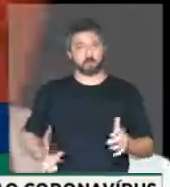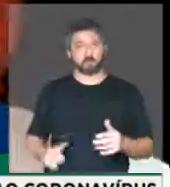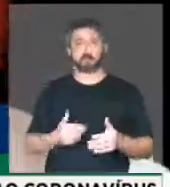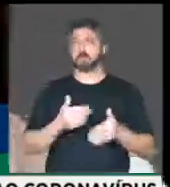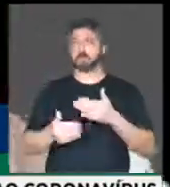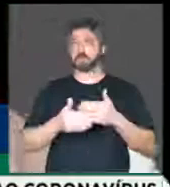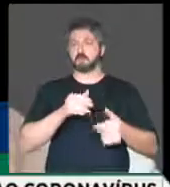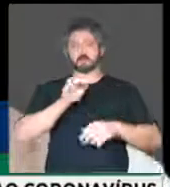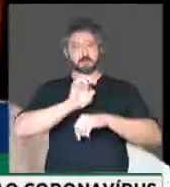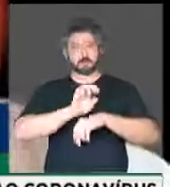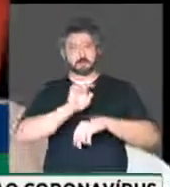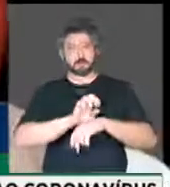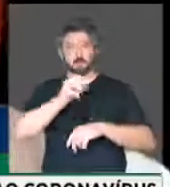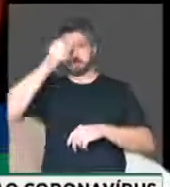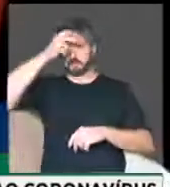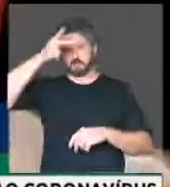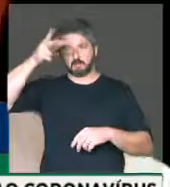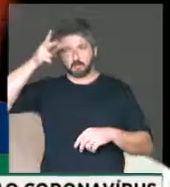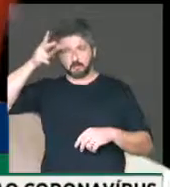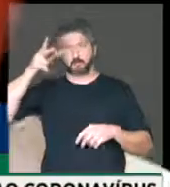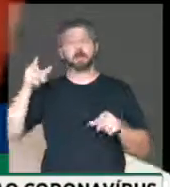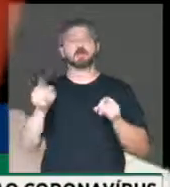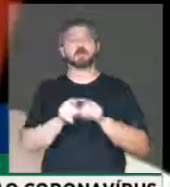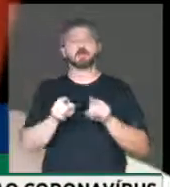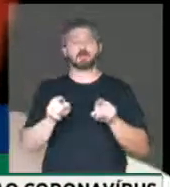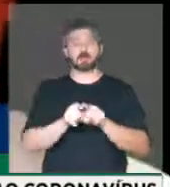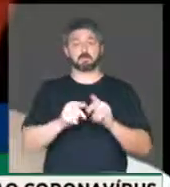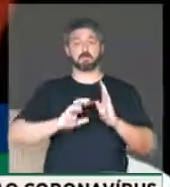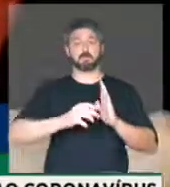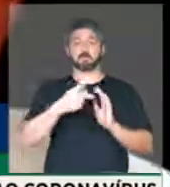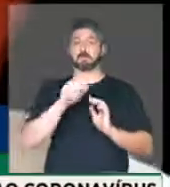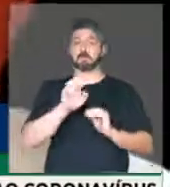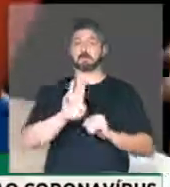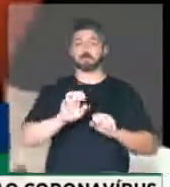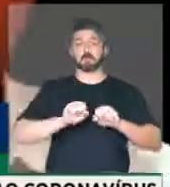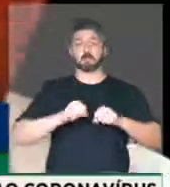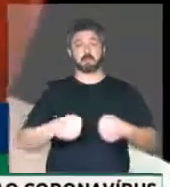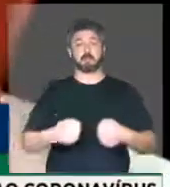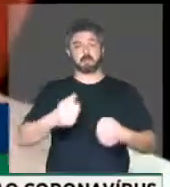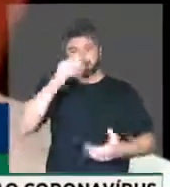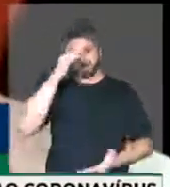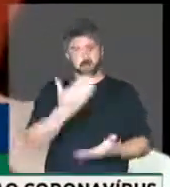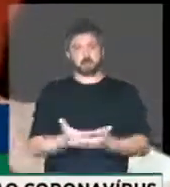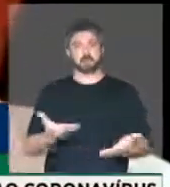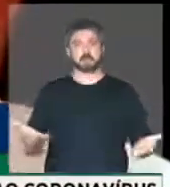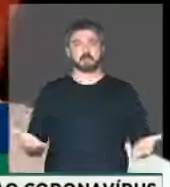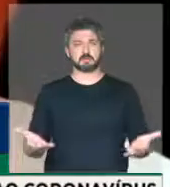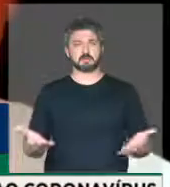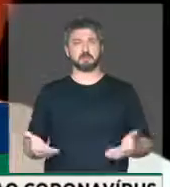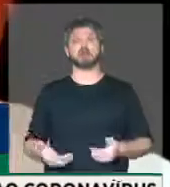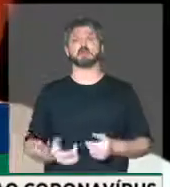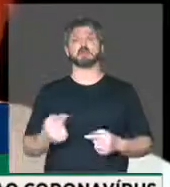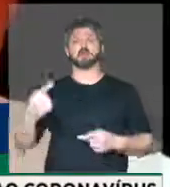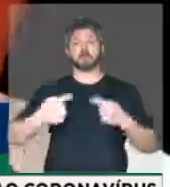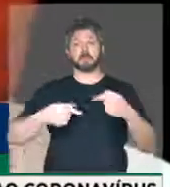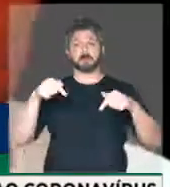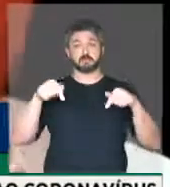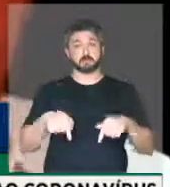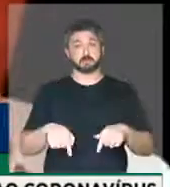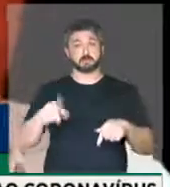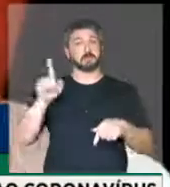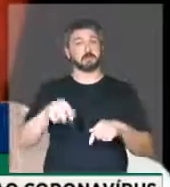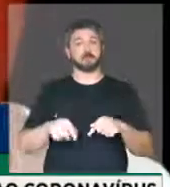seja dos governadores, dos prefeitos e daquilo que o PSD defende e acredita. Nós estamos discutindo,